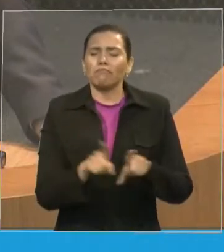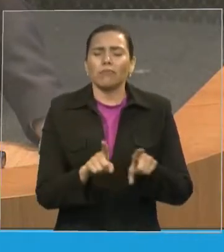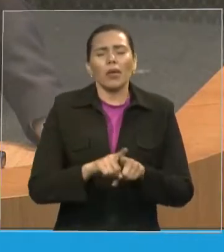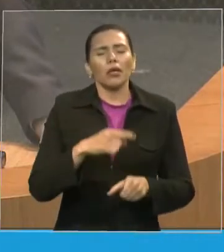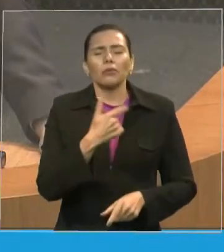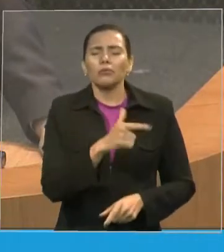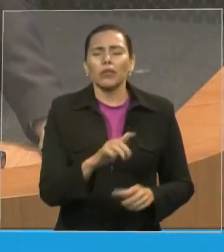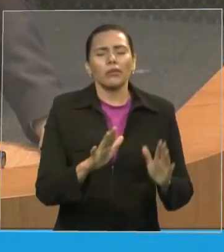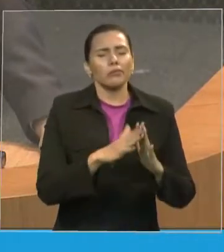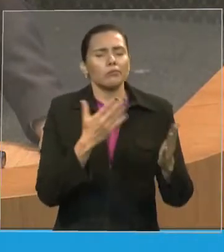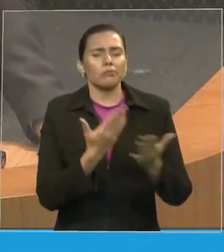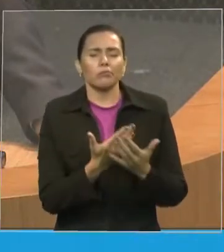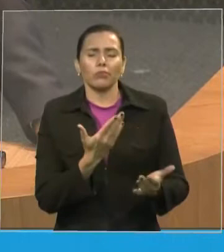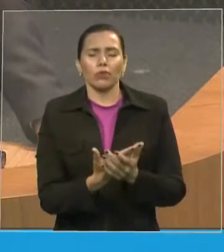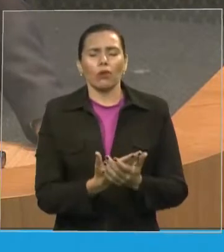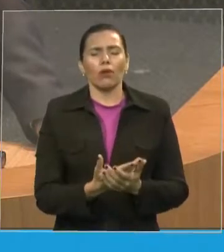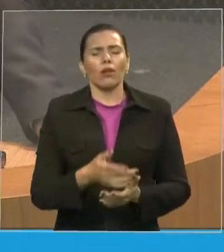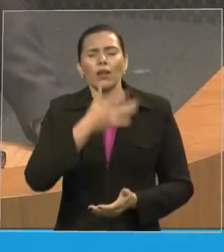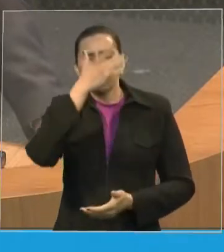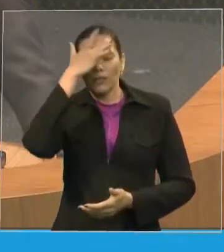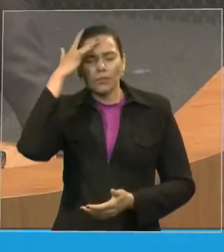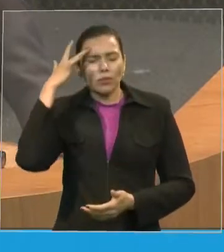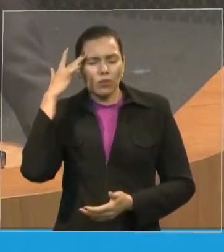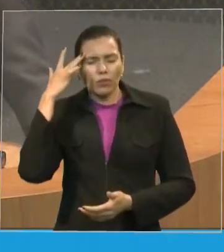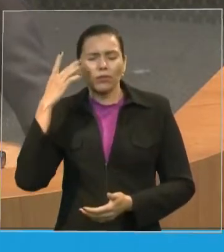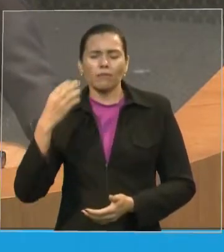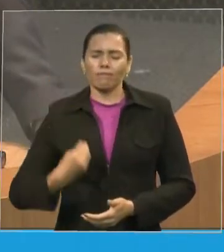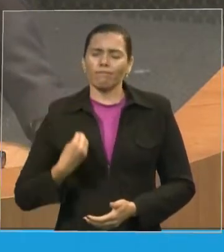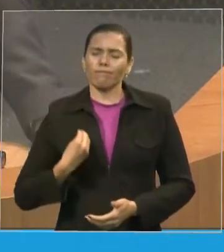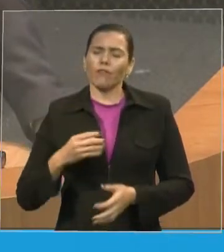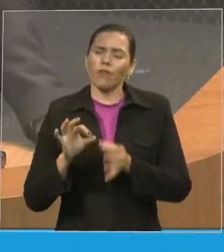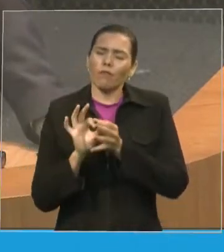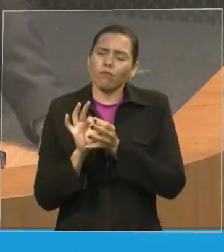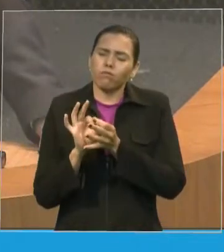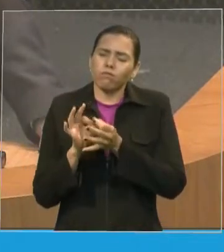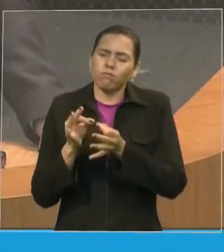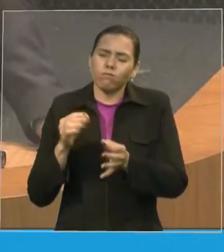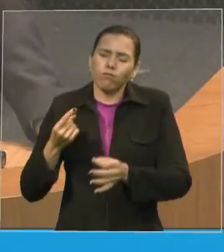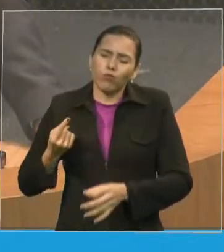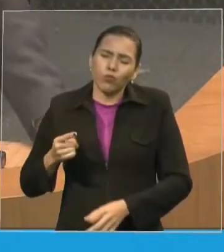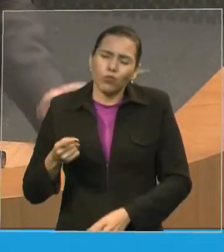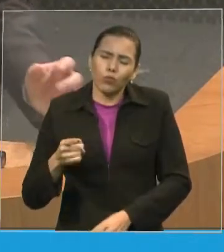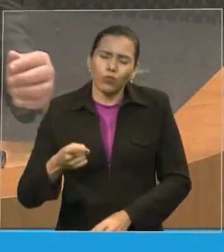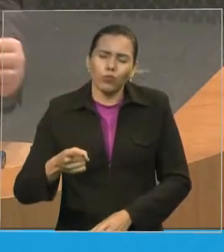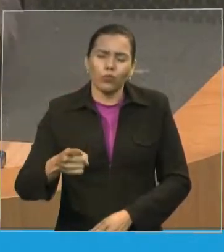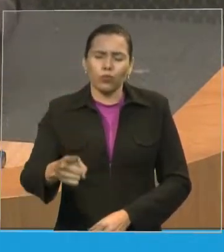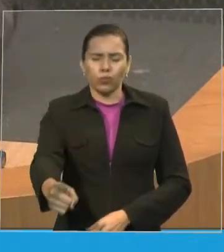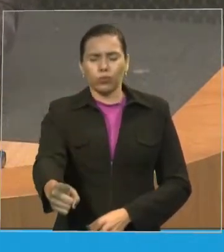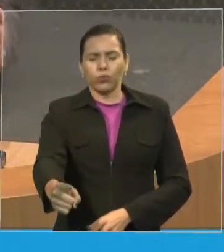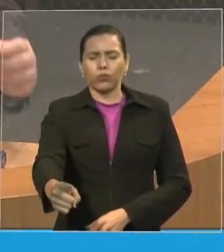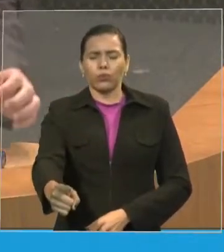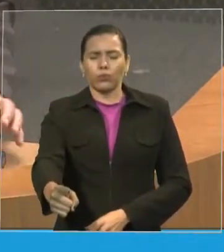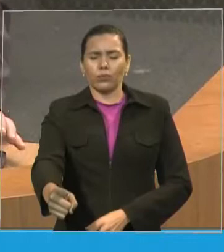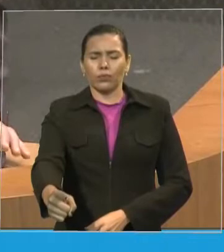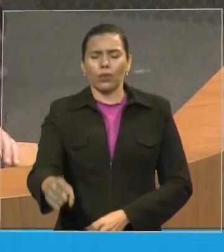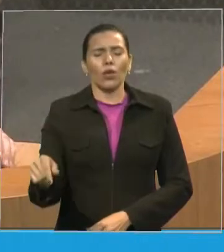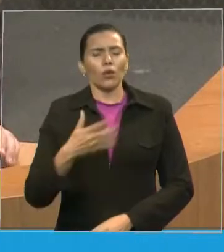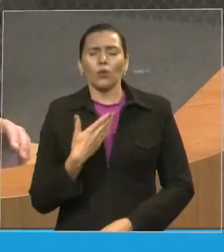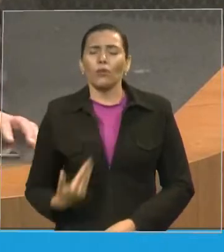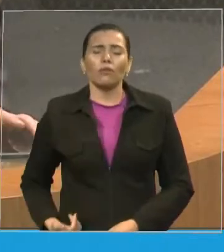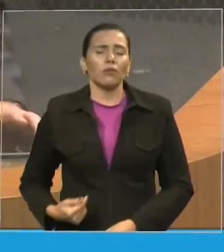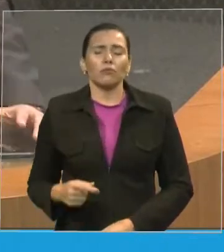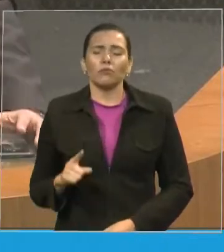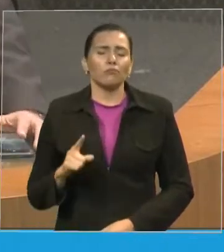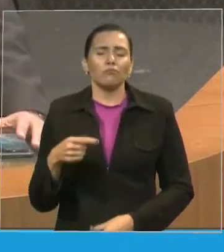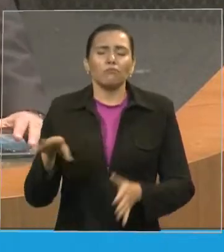chorando nas zonas mais distantes que a tua graça os alcance que a igreja faça alguma coisa por eles